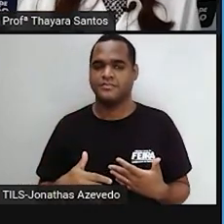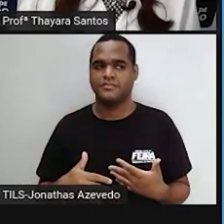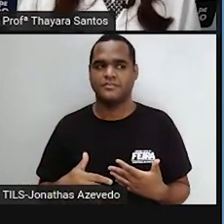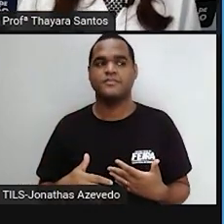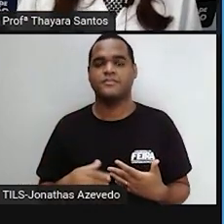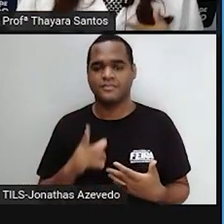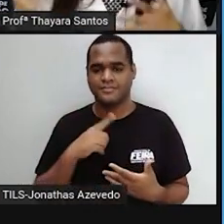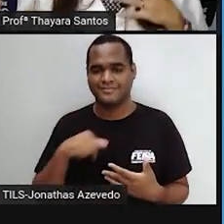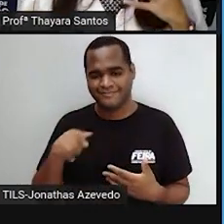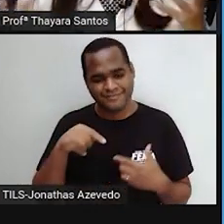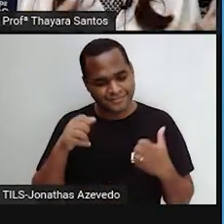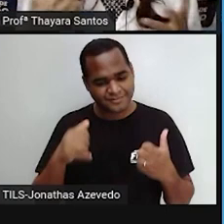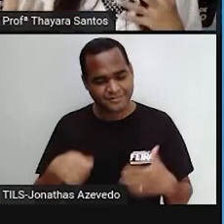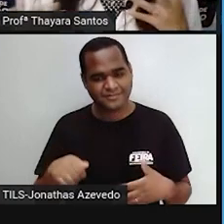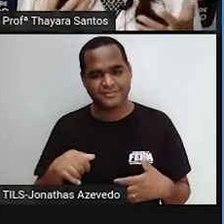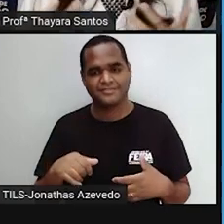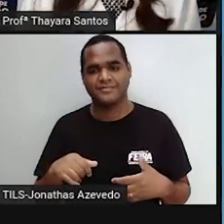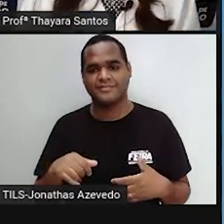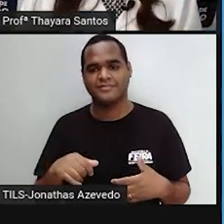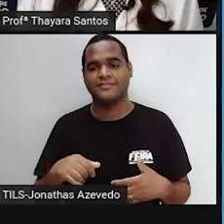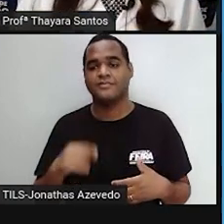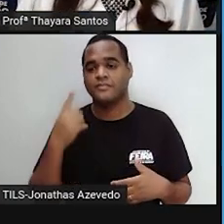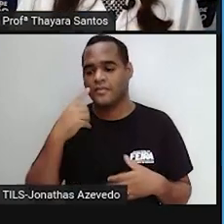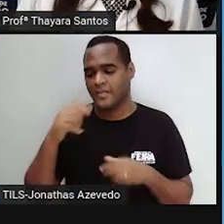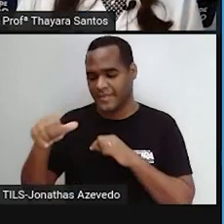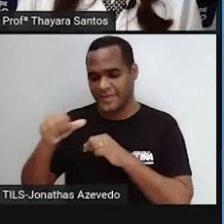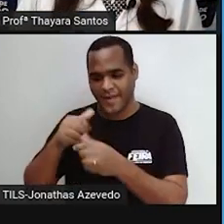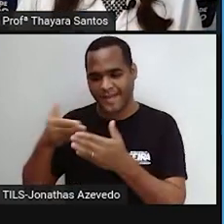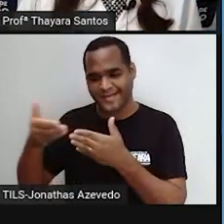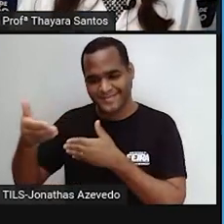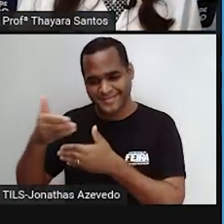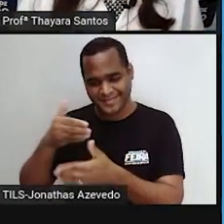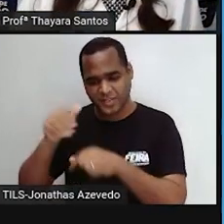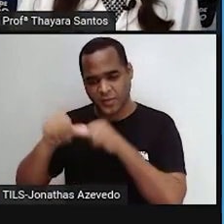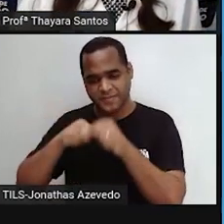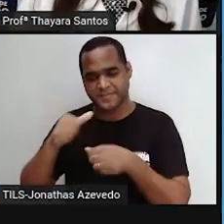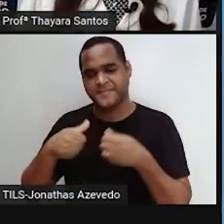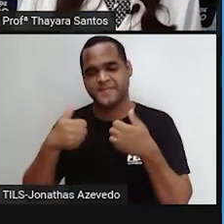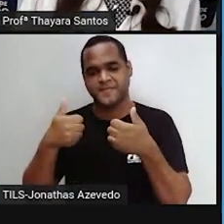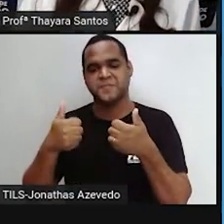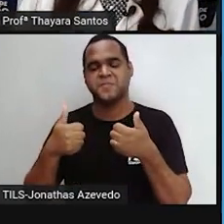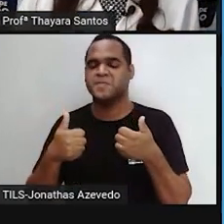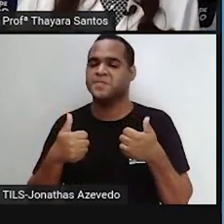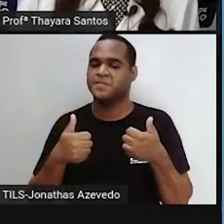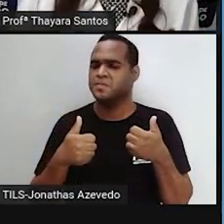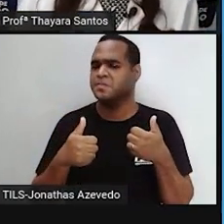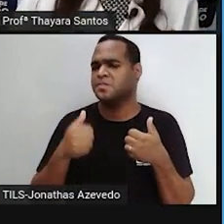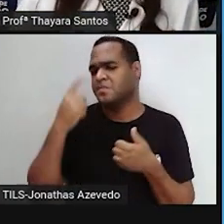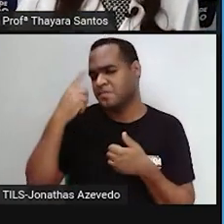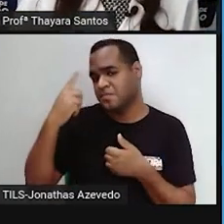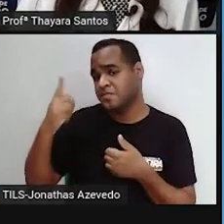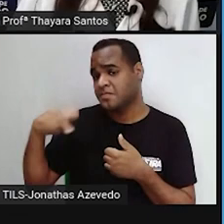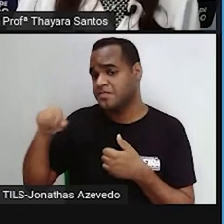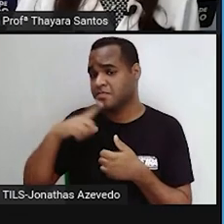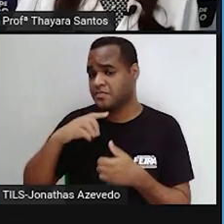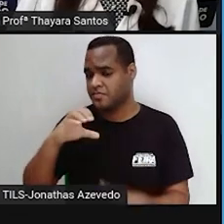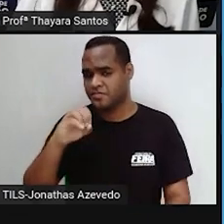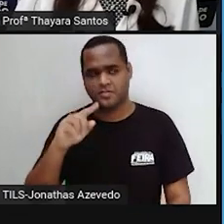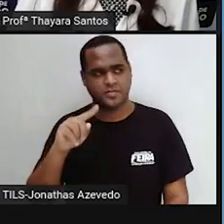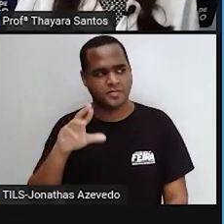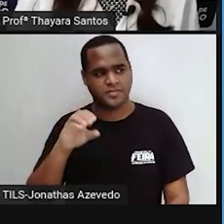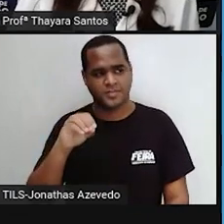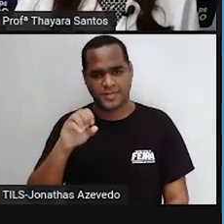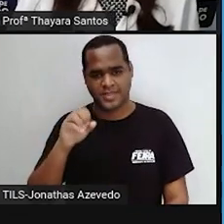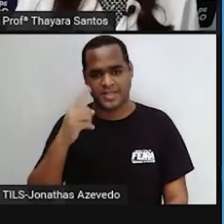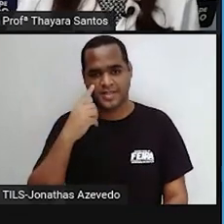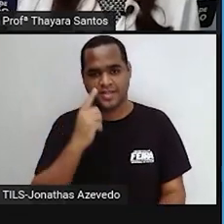realizar esse processo. Então a gente faz uma troca aí com as plantas. E além disso, é lá no cloroplasto que